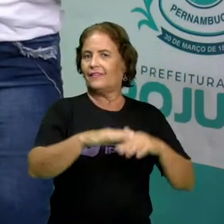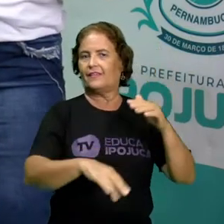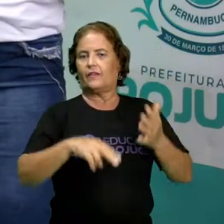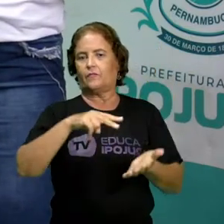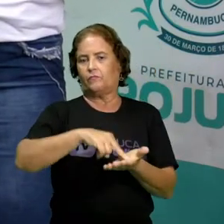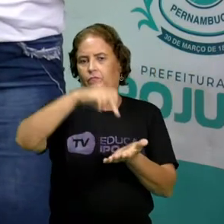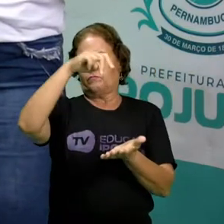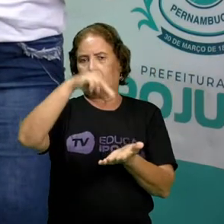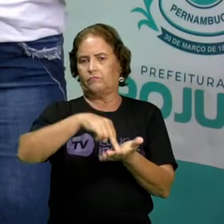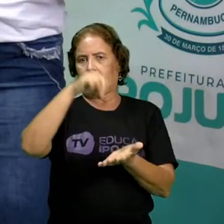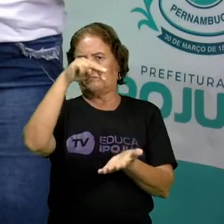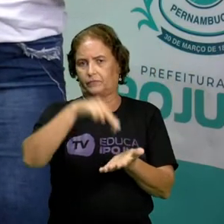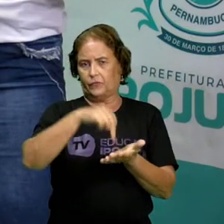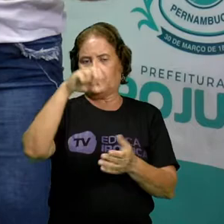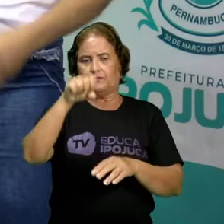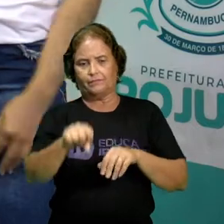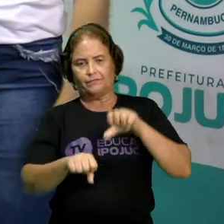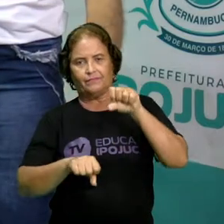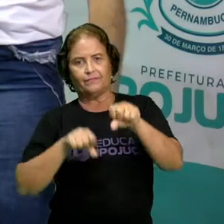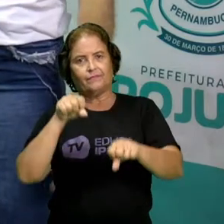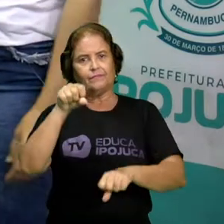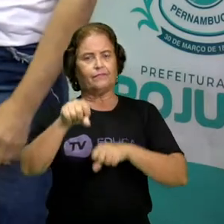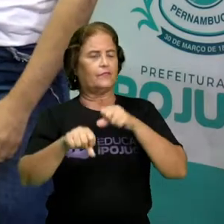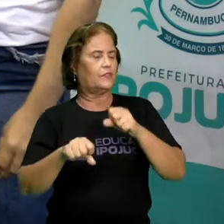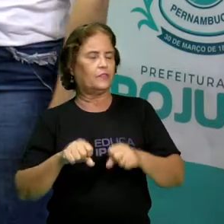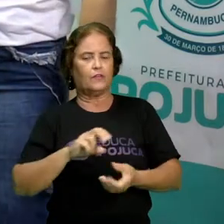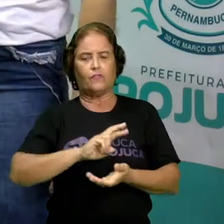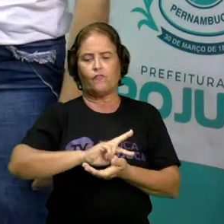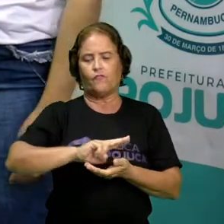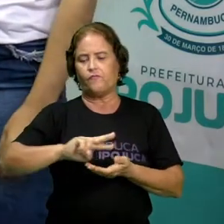bicicleta e tantas outras atividades.